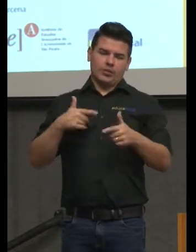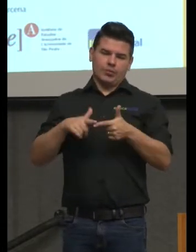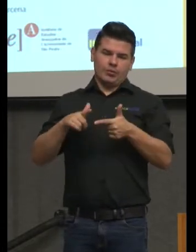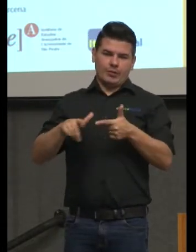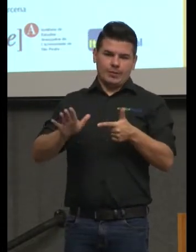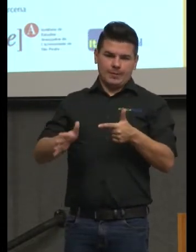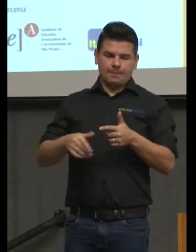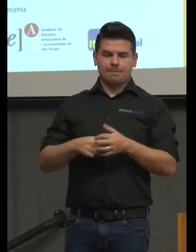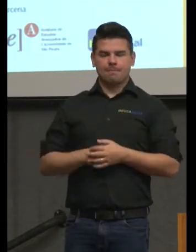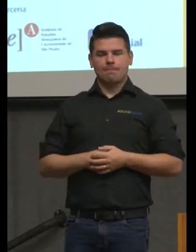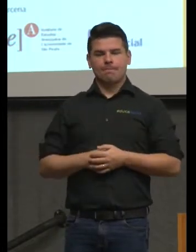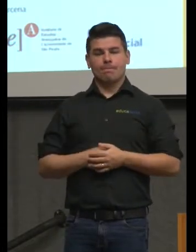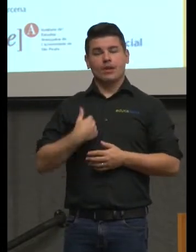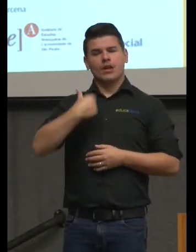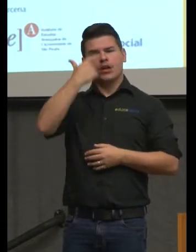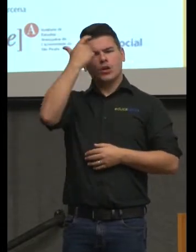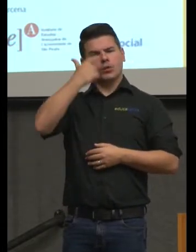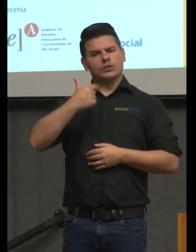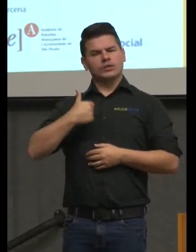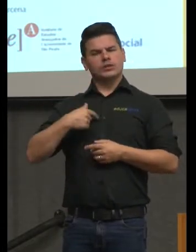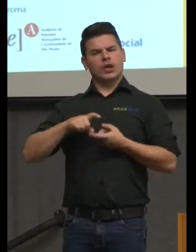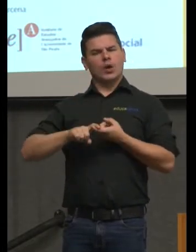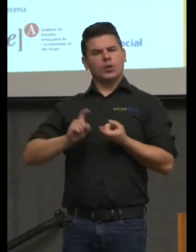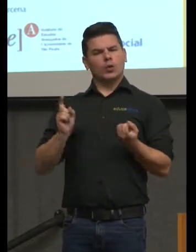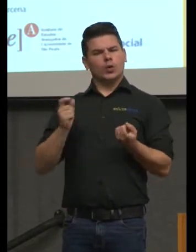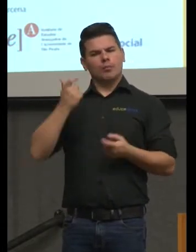autonomia, responsabilidade e tolerância.